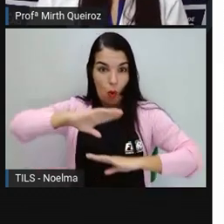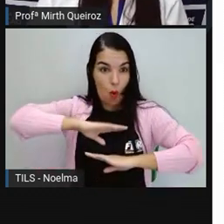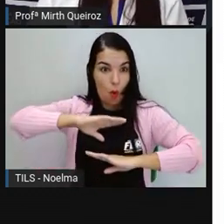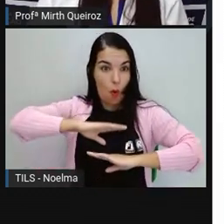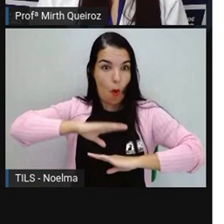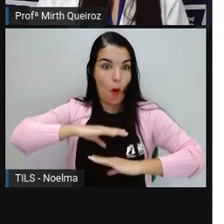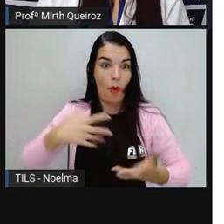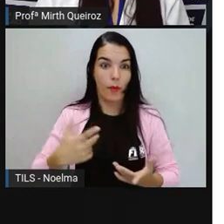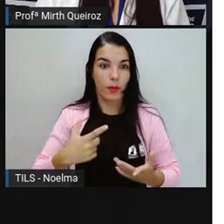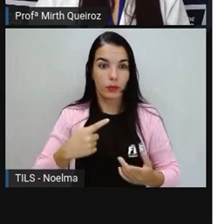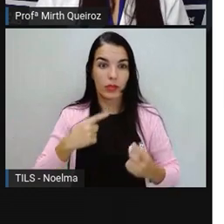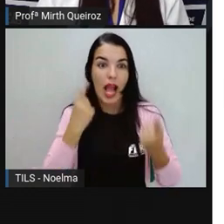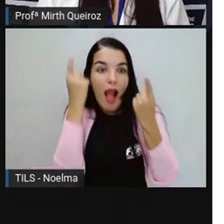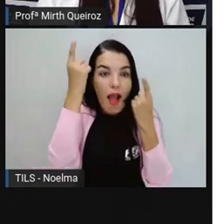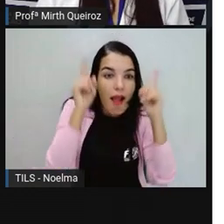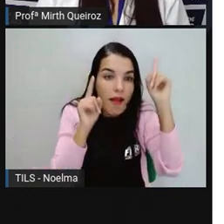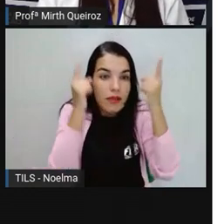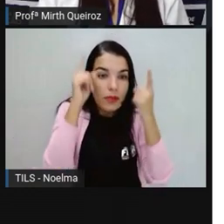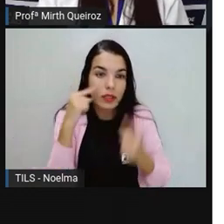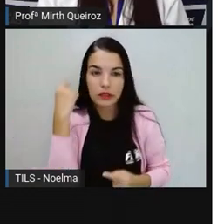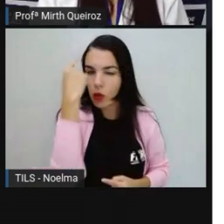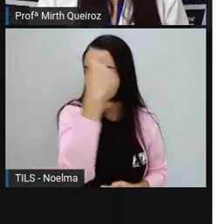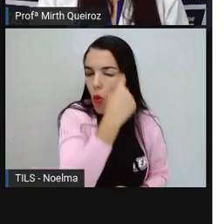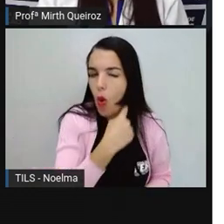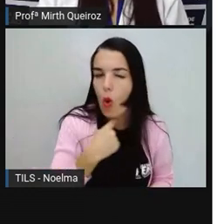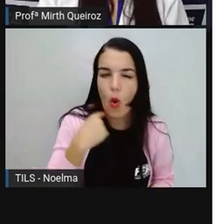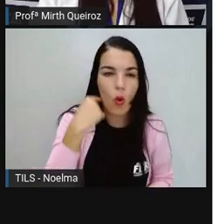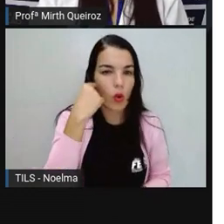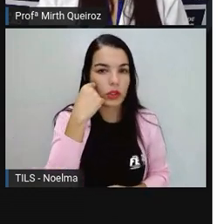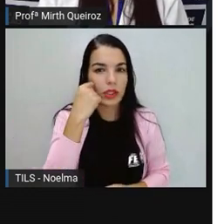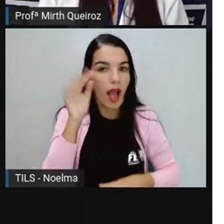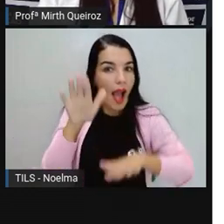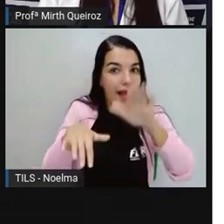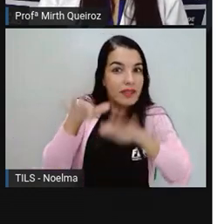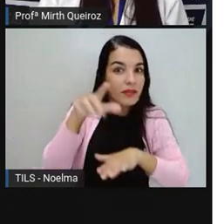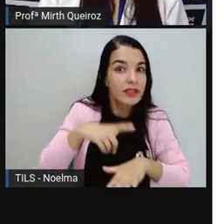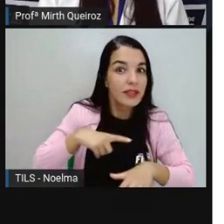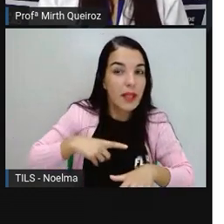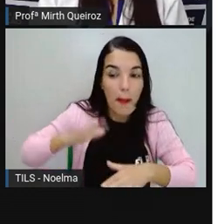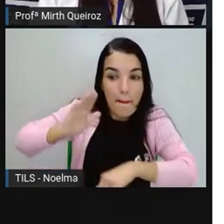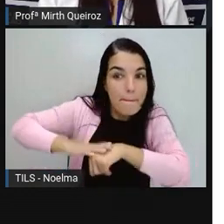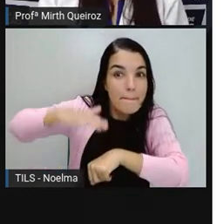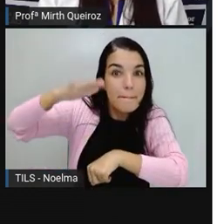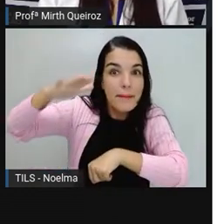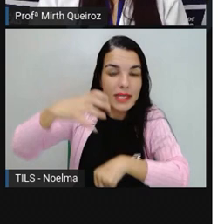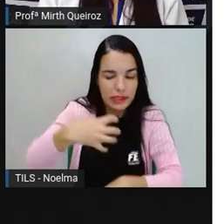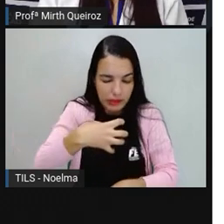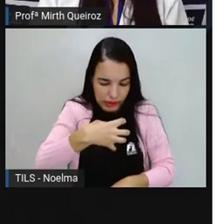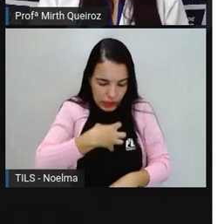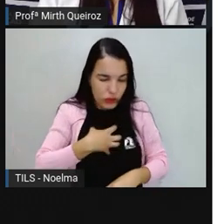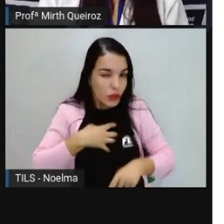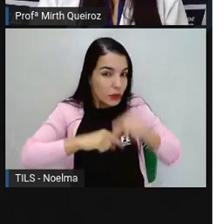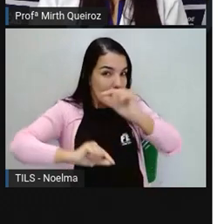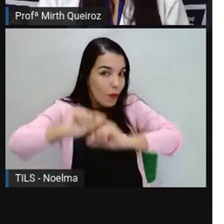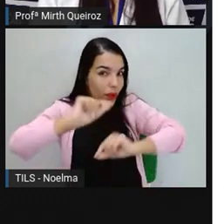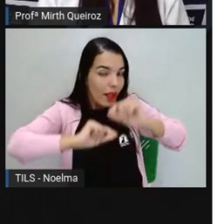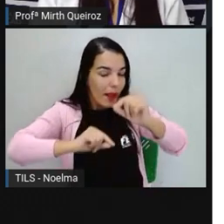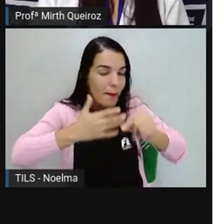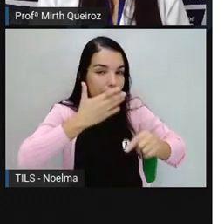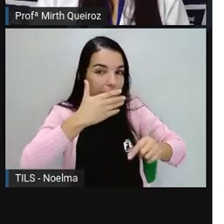próprio silêncio, às vezes constroem mais sentidos do que uma fala ou um texto escrito.